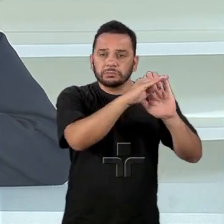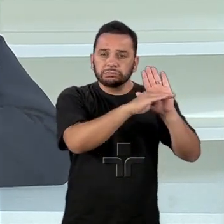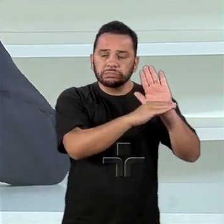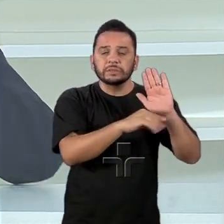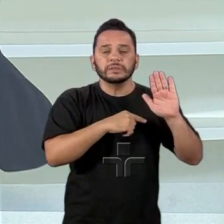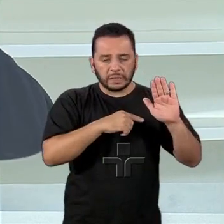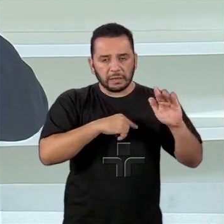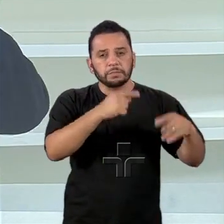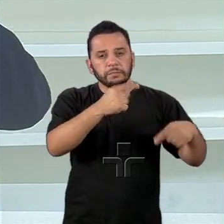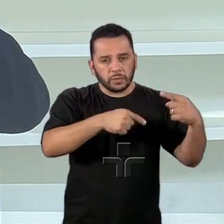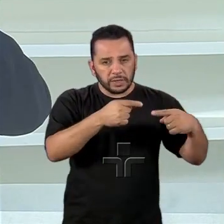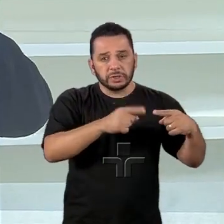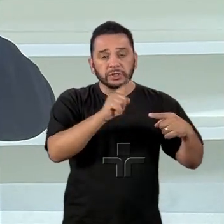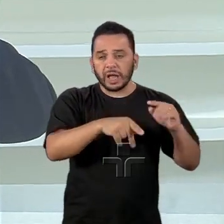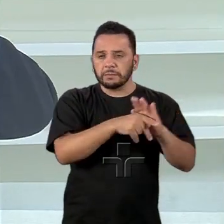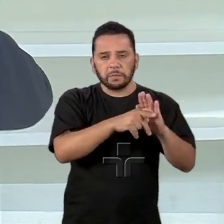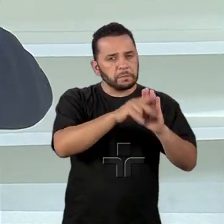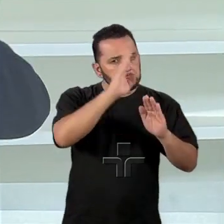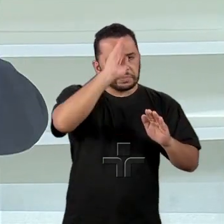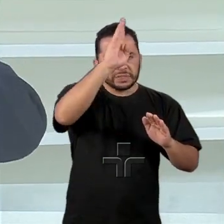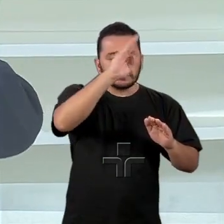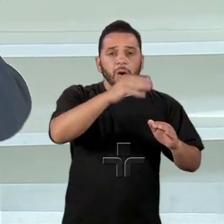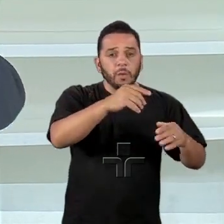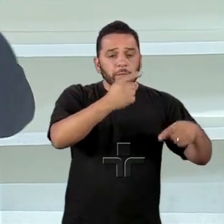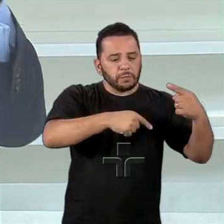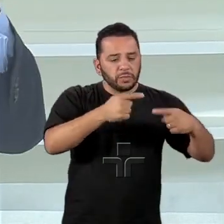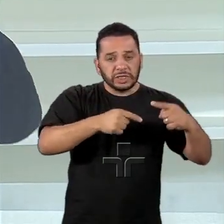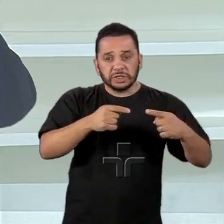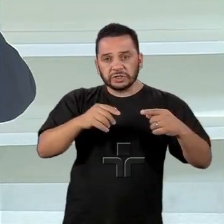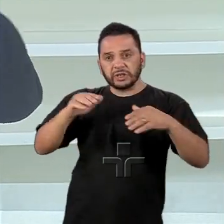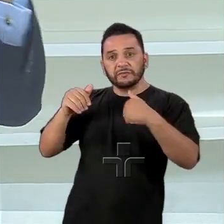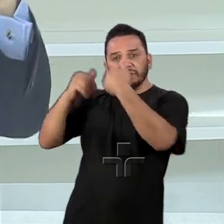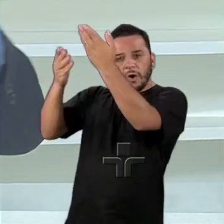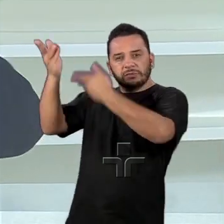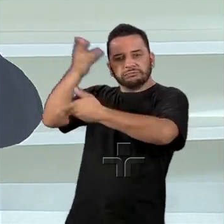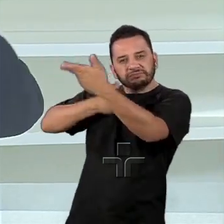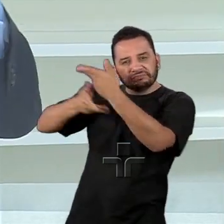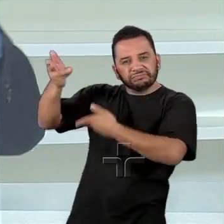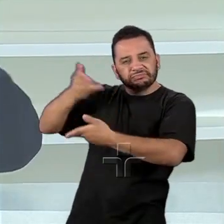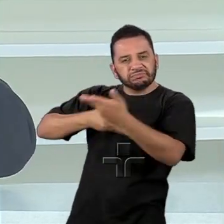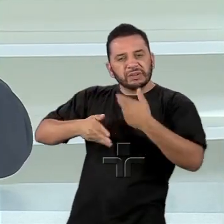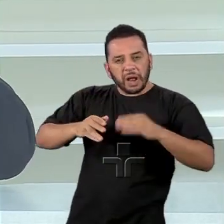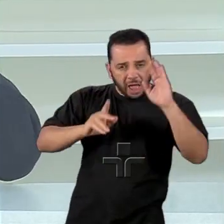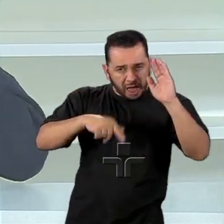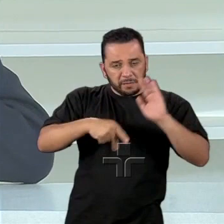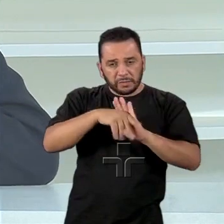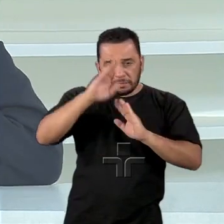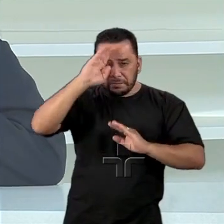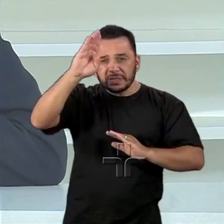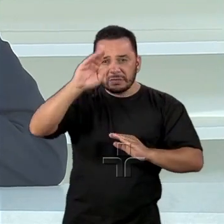política externa como o primeiro tópico, é muito importante, soberania, política internacional,